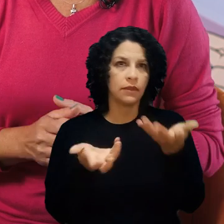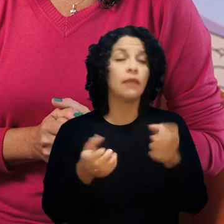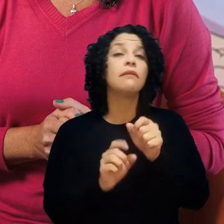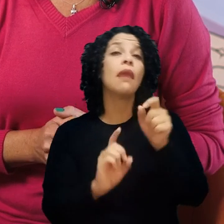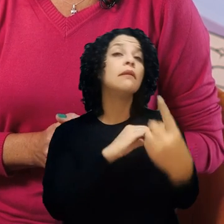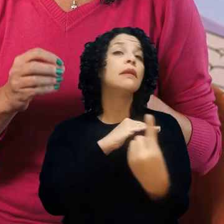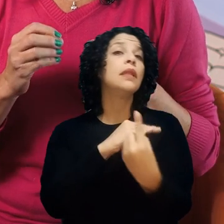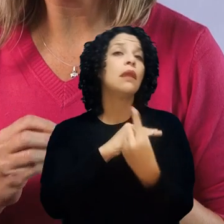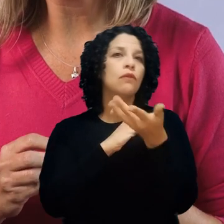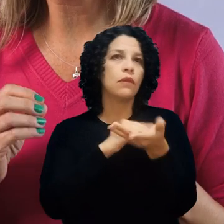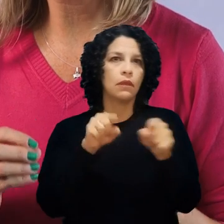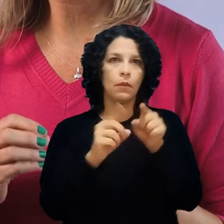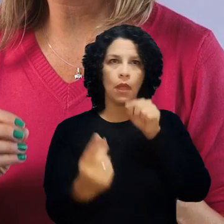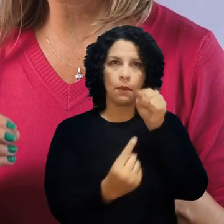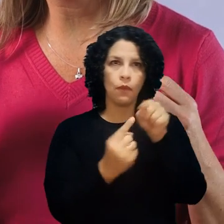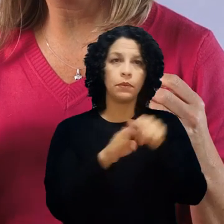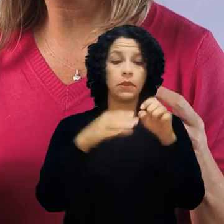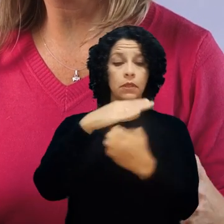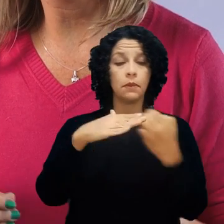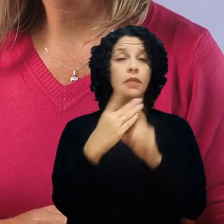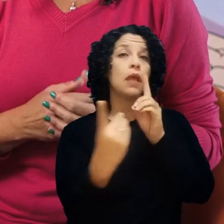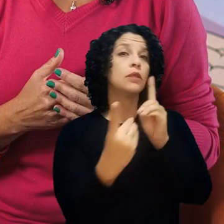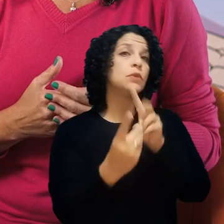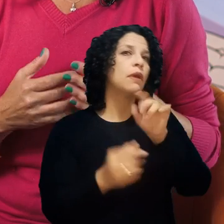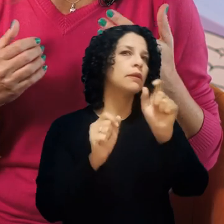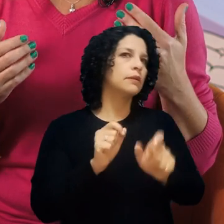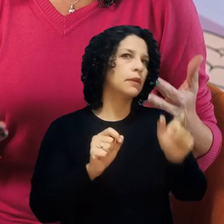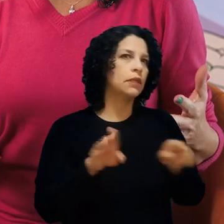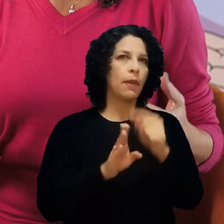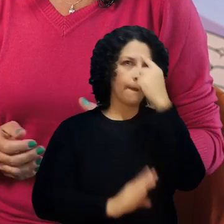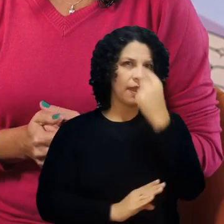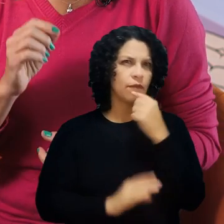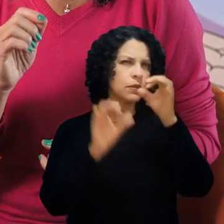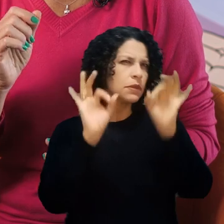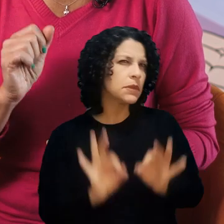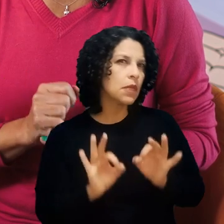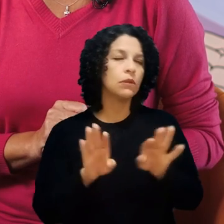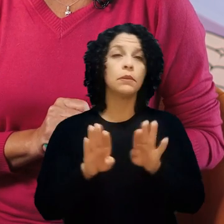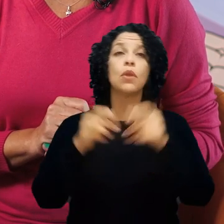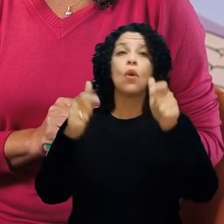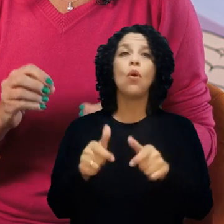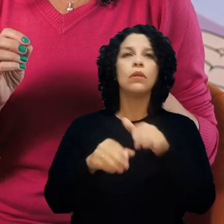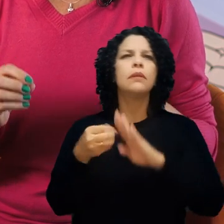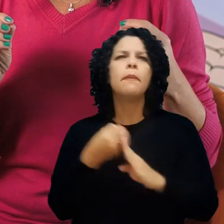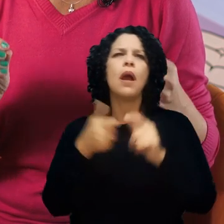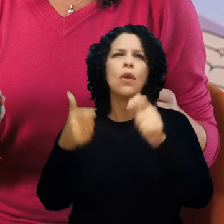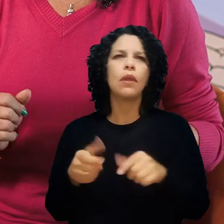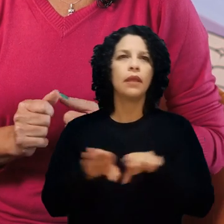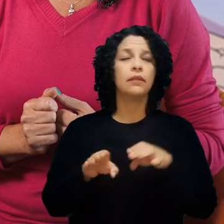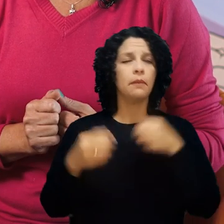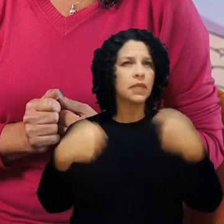são os seus clientes e quem a sua empresa vai atender. Eles têm um perfil específico? Onde estão localizados? Há